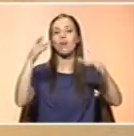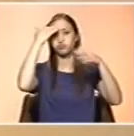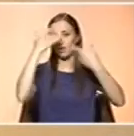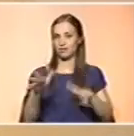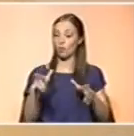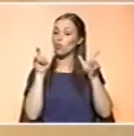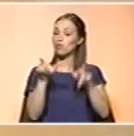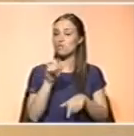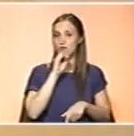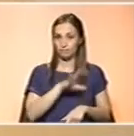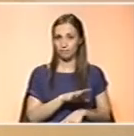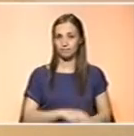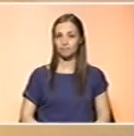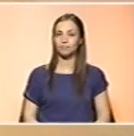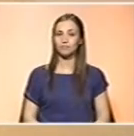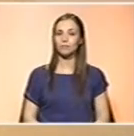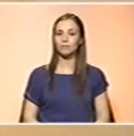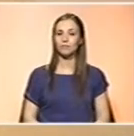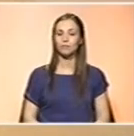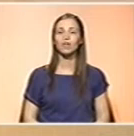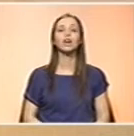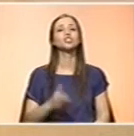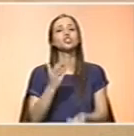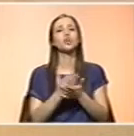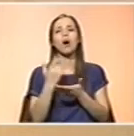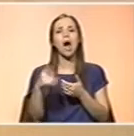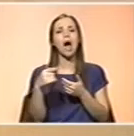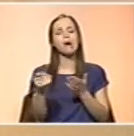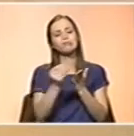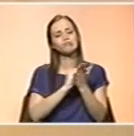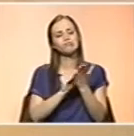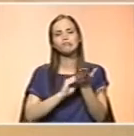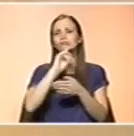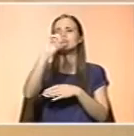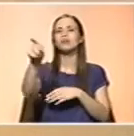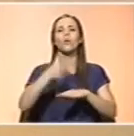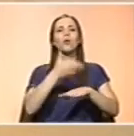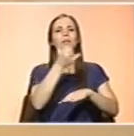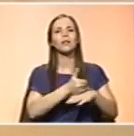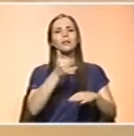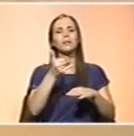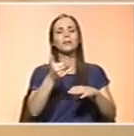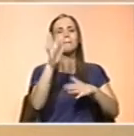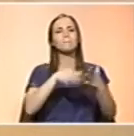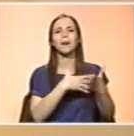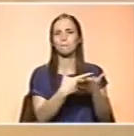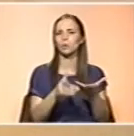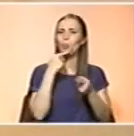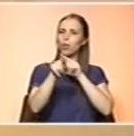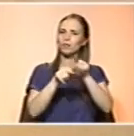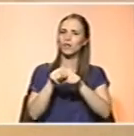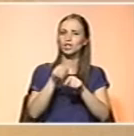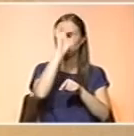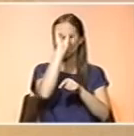existe, simplesmente, é um registro, uma notificação ao Gabinete de Planeamento e Políticas do Ministério da Agricultura e